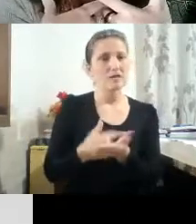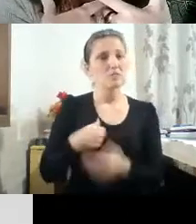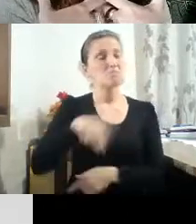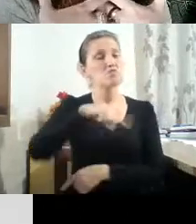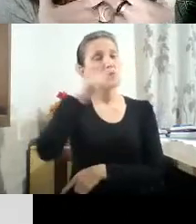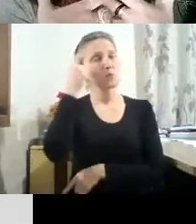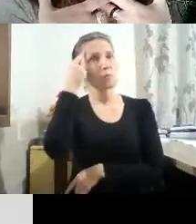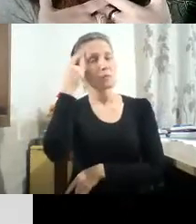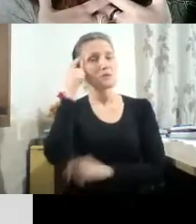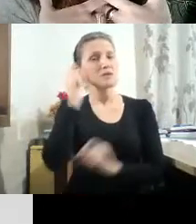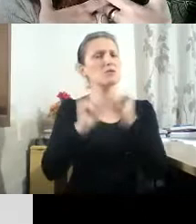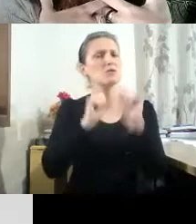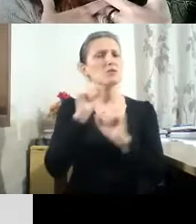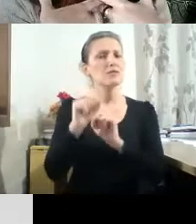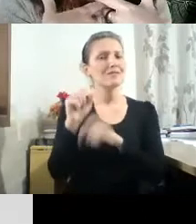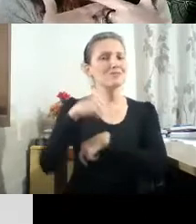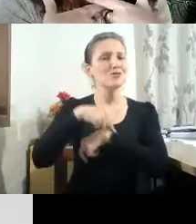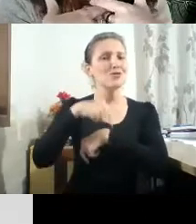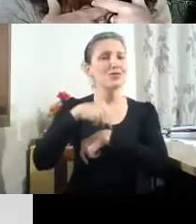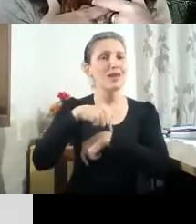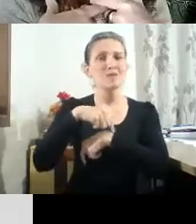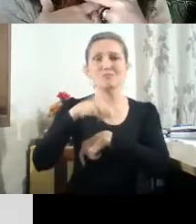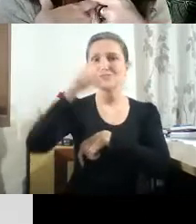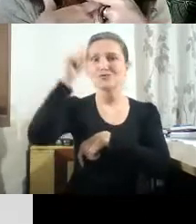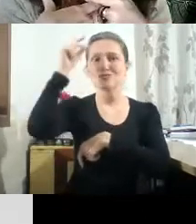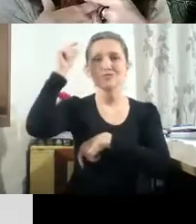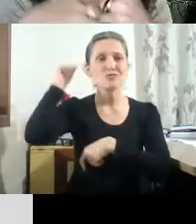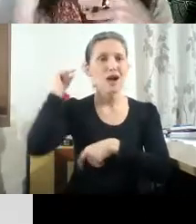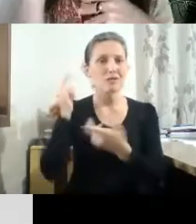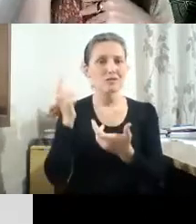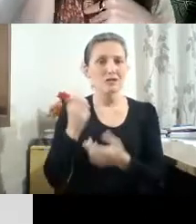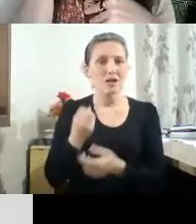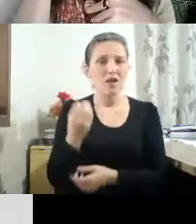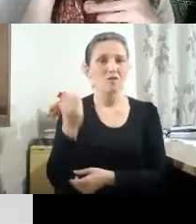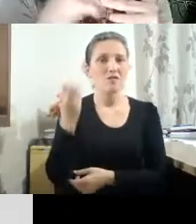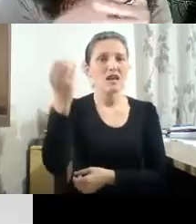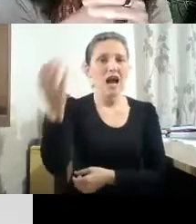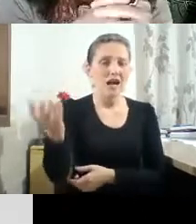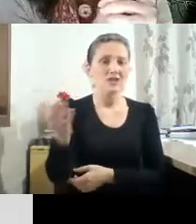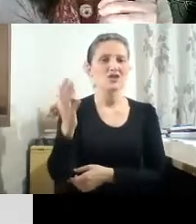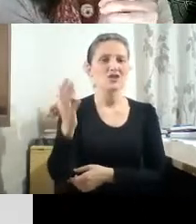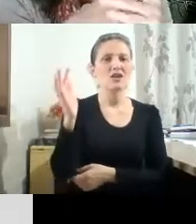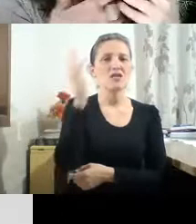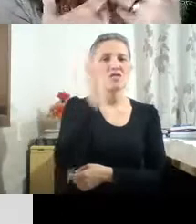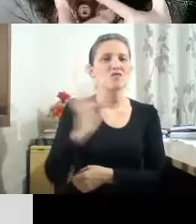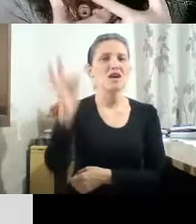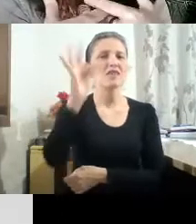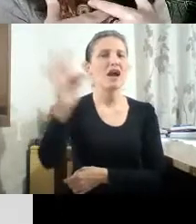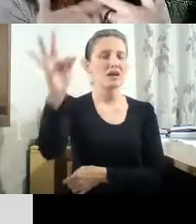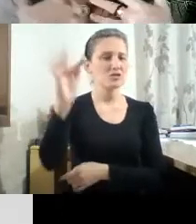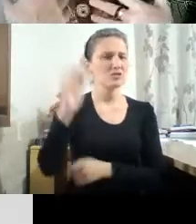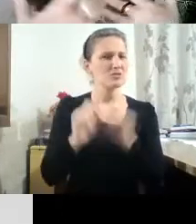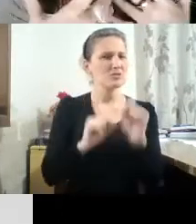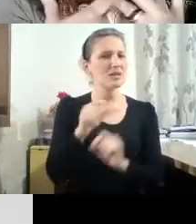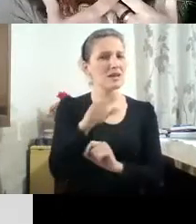temporalidade que já tem Viagem pelo Fantástico, esse livro de Boris, e a partir disso,